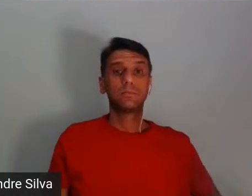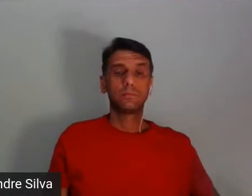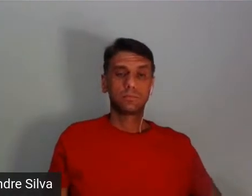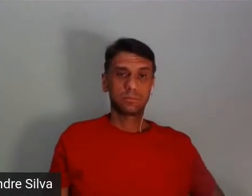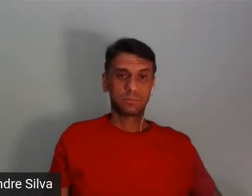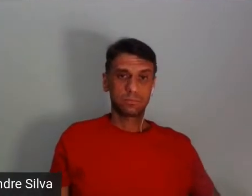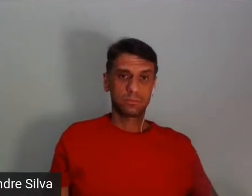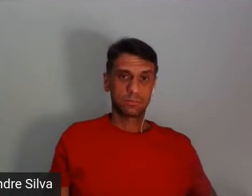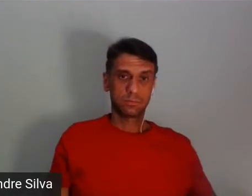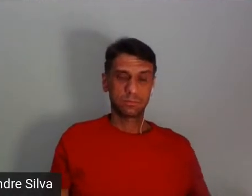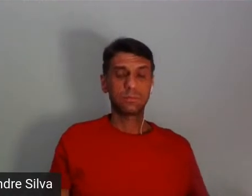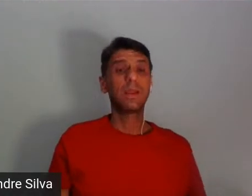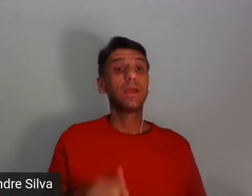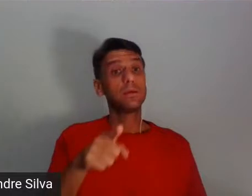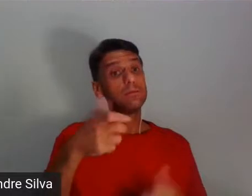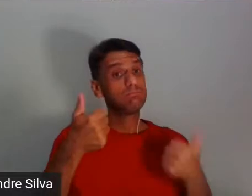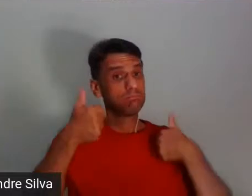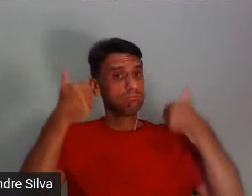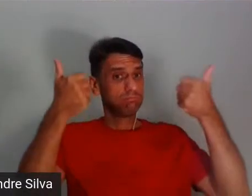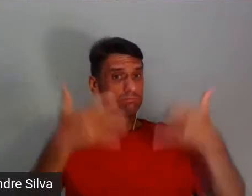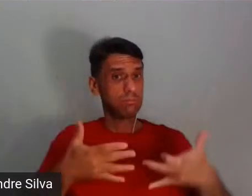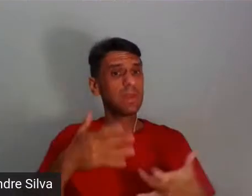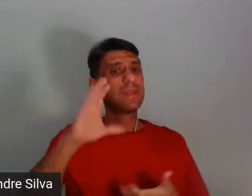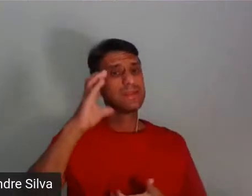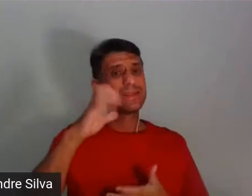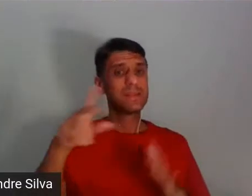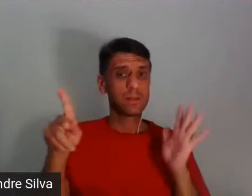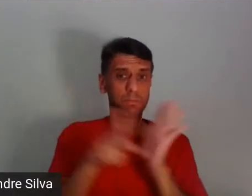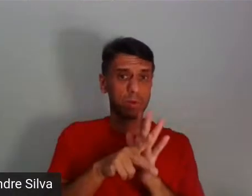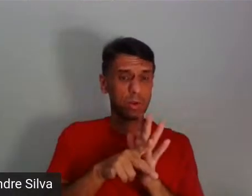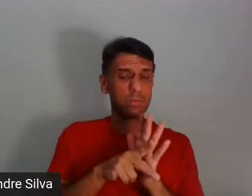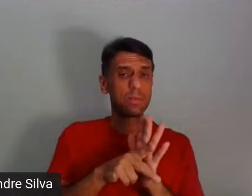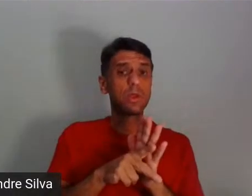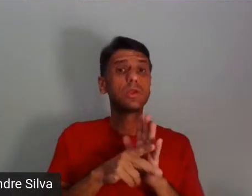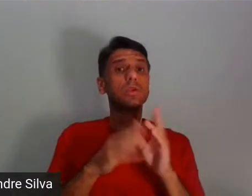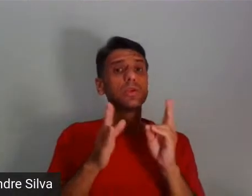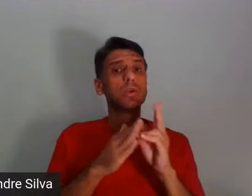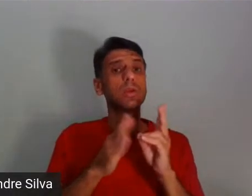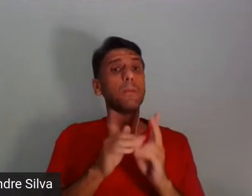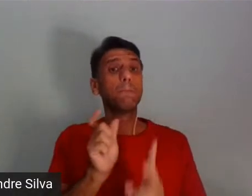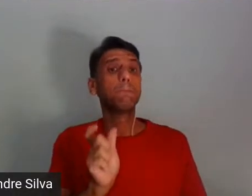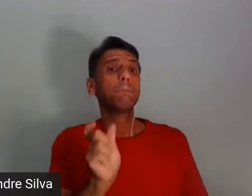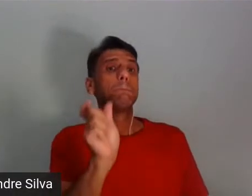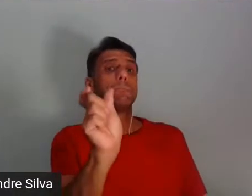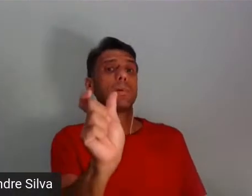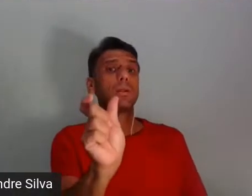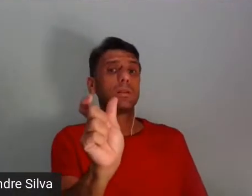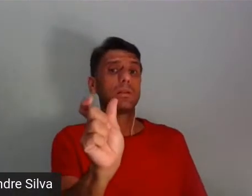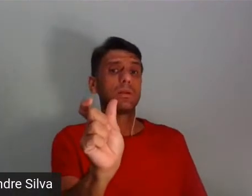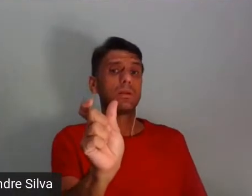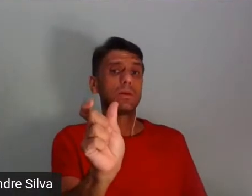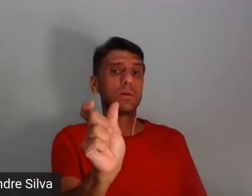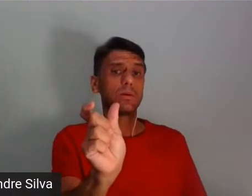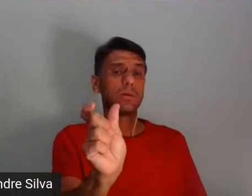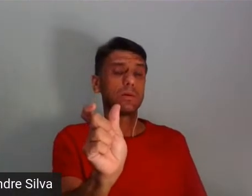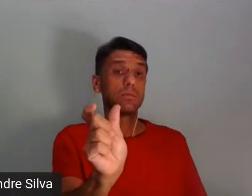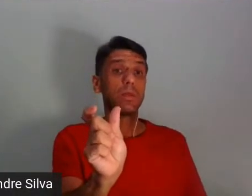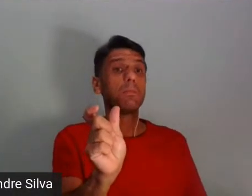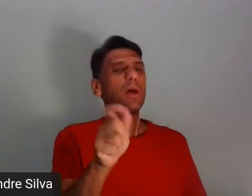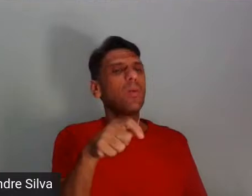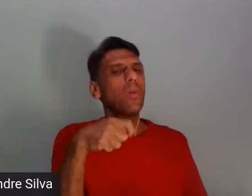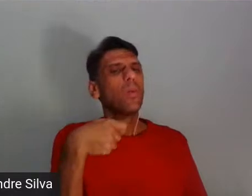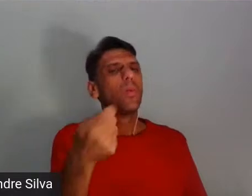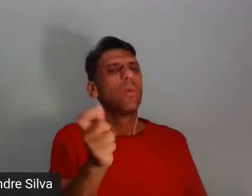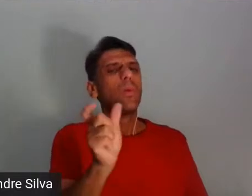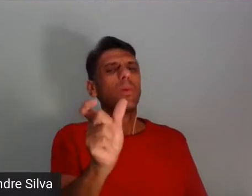falar para vocês se tem na ciência indígena alguma palavra para dizer, para nomear